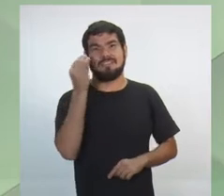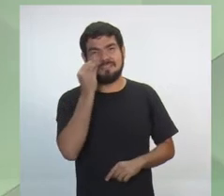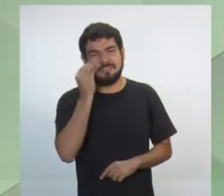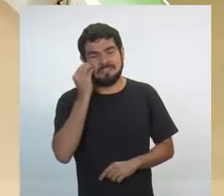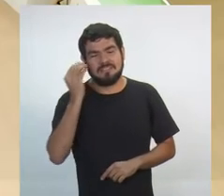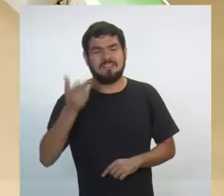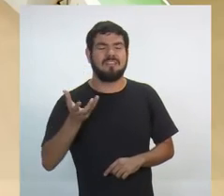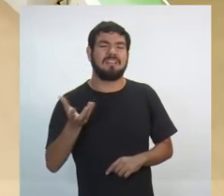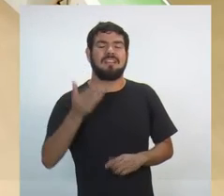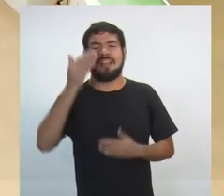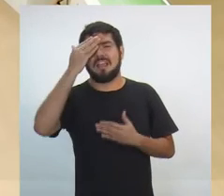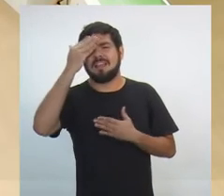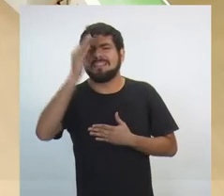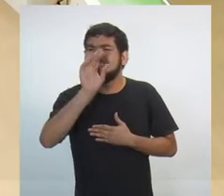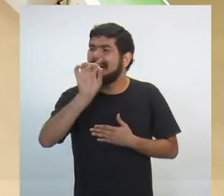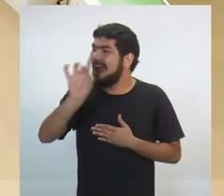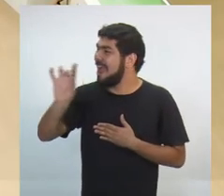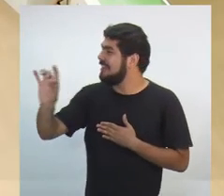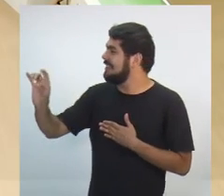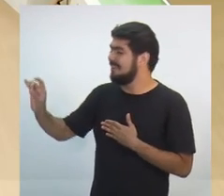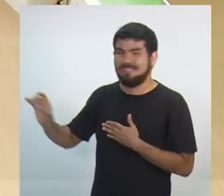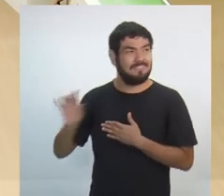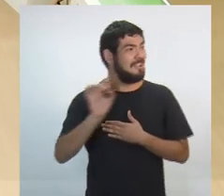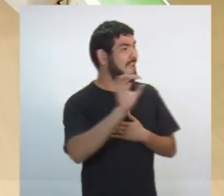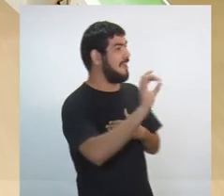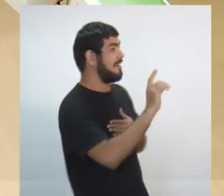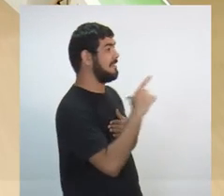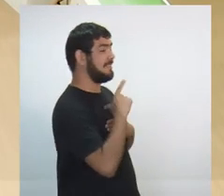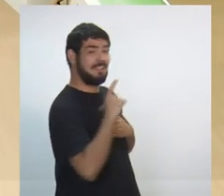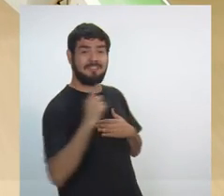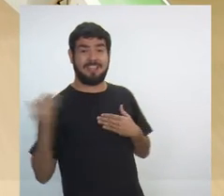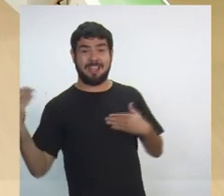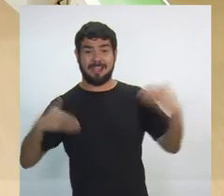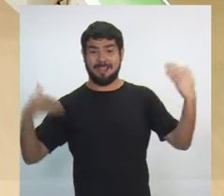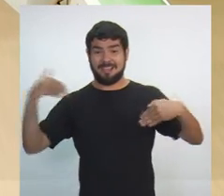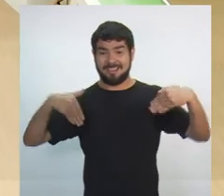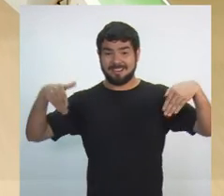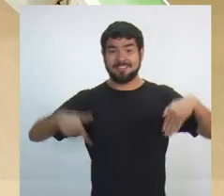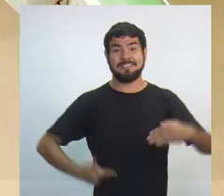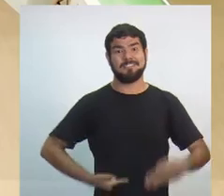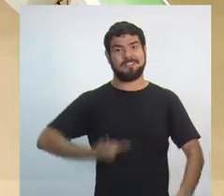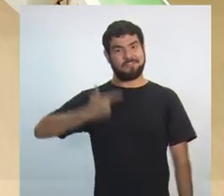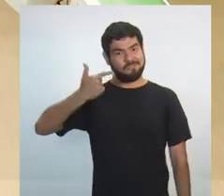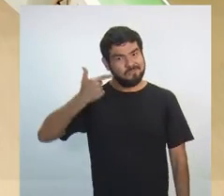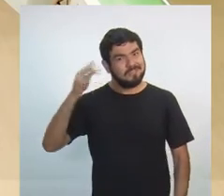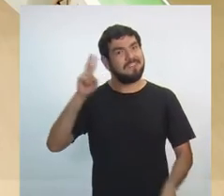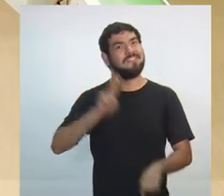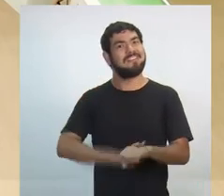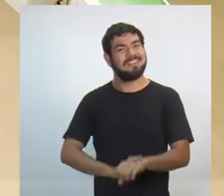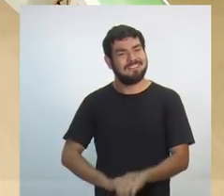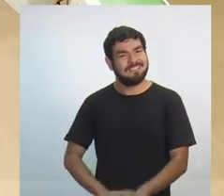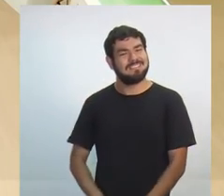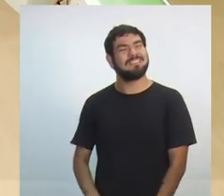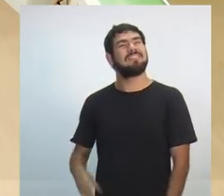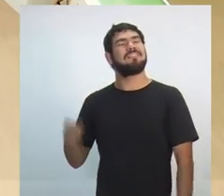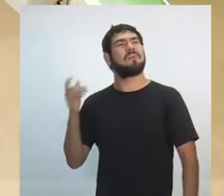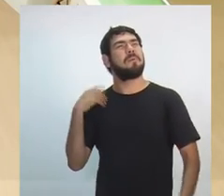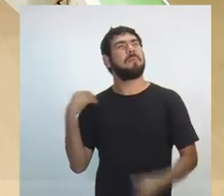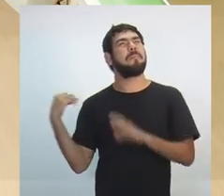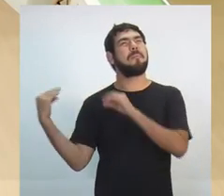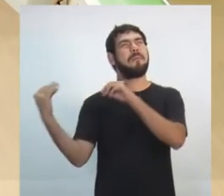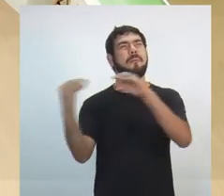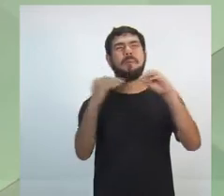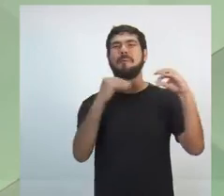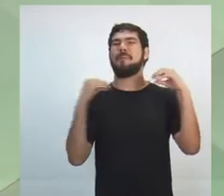gente. quero antes de mais nada agradecer a cada um de vocês que esteve conosco hoje aqui pela segunda vez. Ficou conosco conversando sobre esses